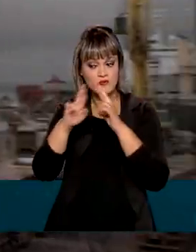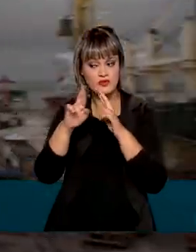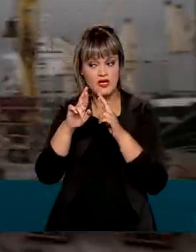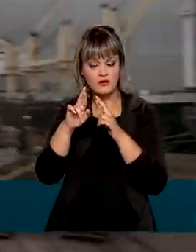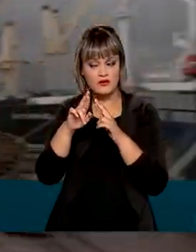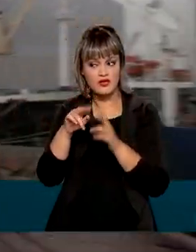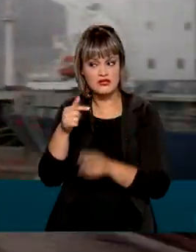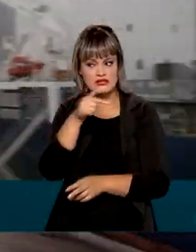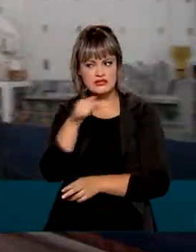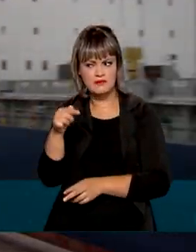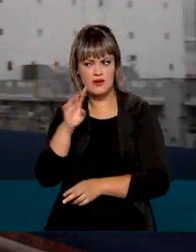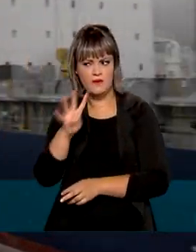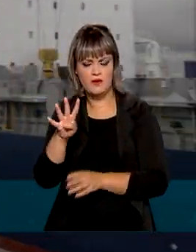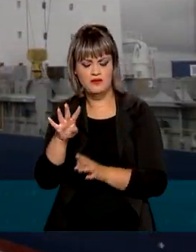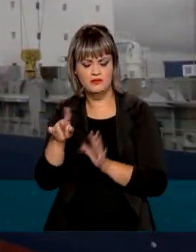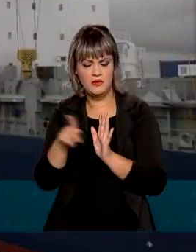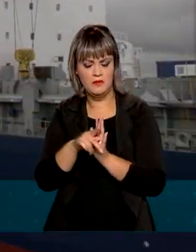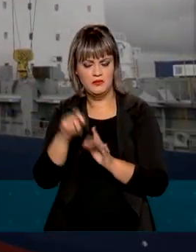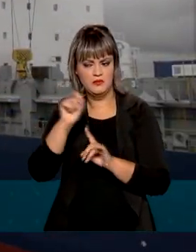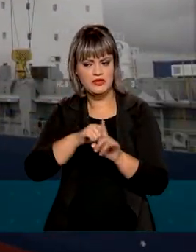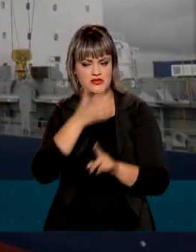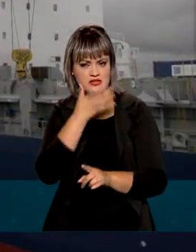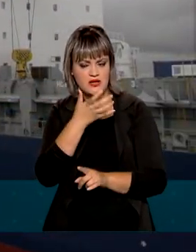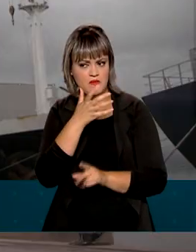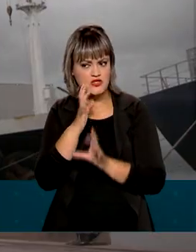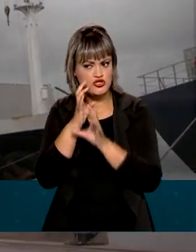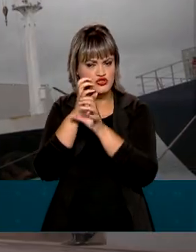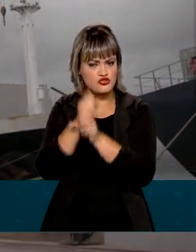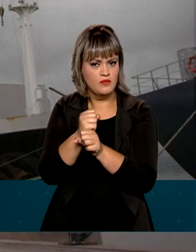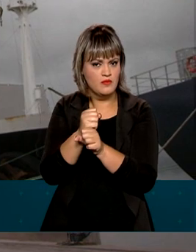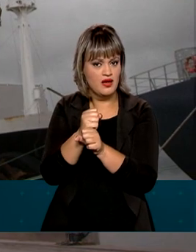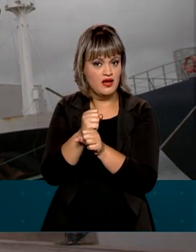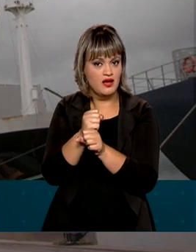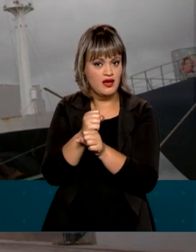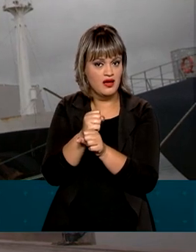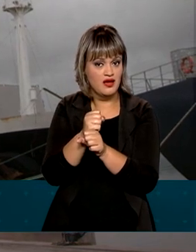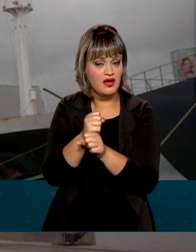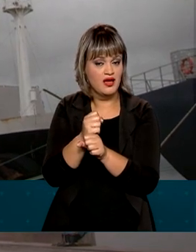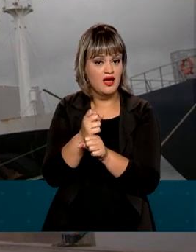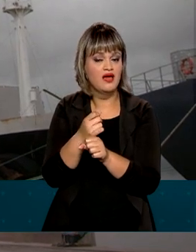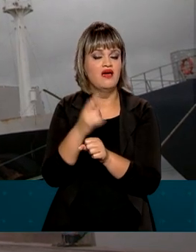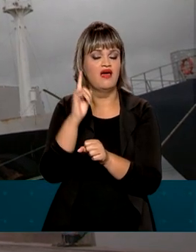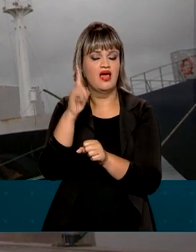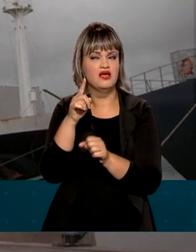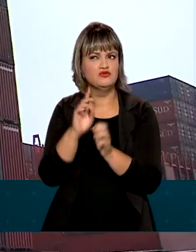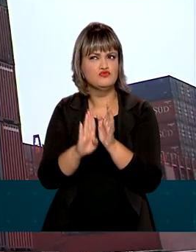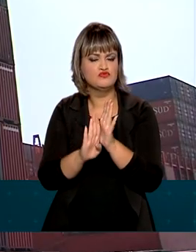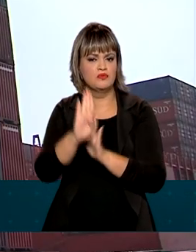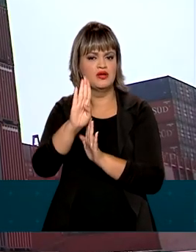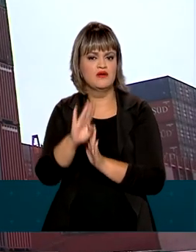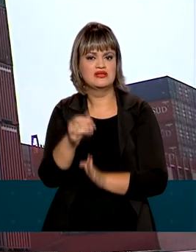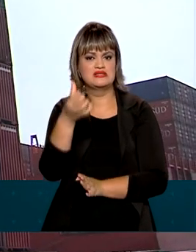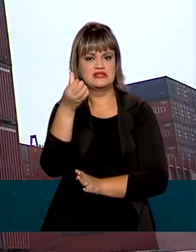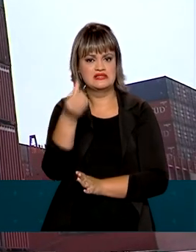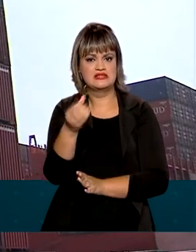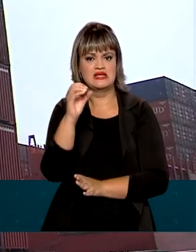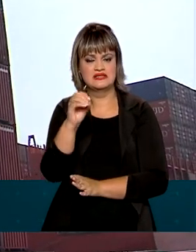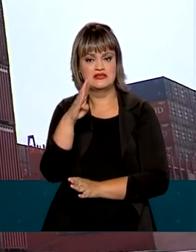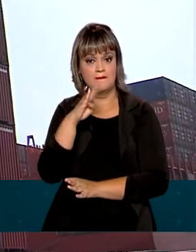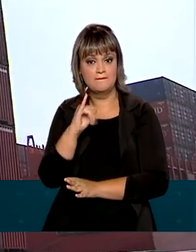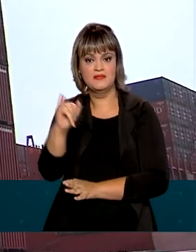quatro primeiras semanas de dezembro, o saldo no acumulado do ano é superior a 60